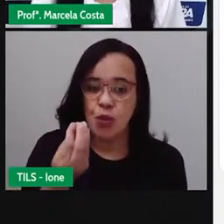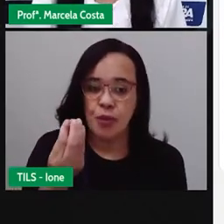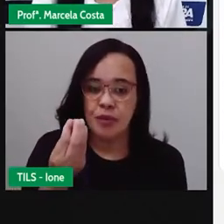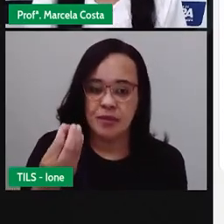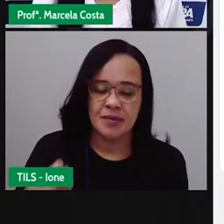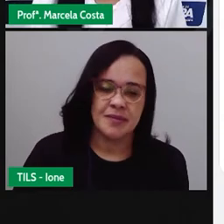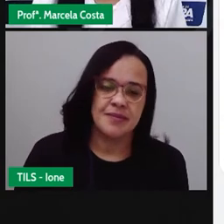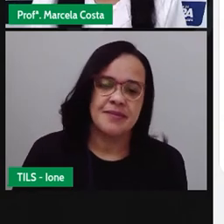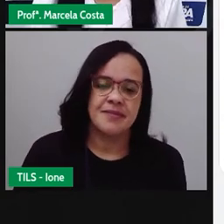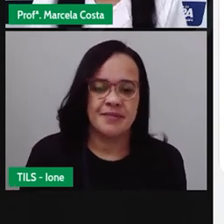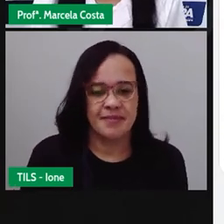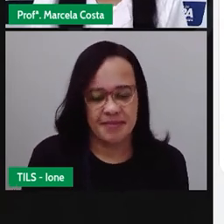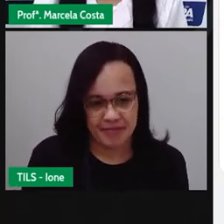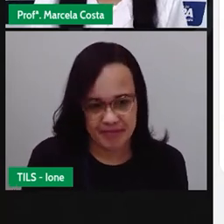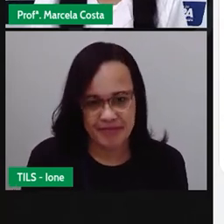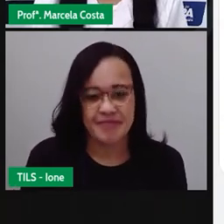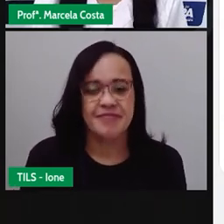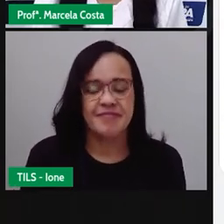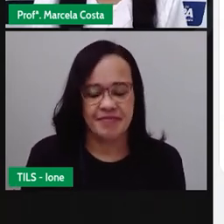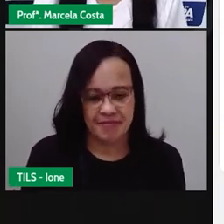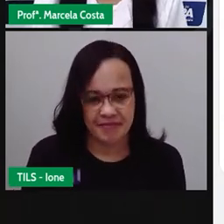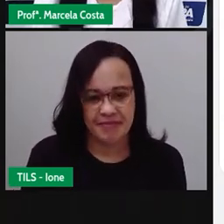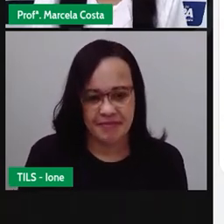Então, vou colocar aqui o número 15,